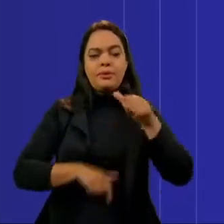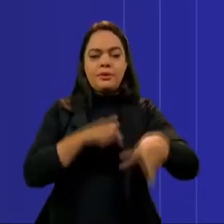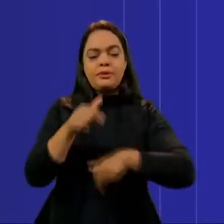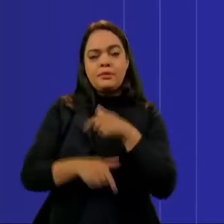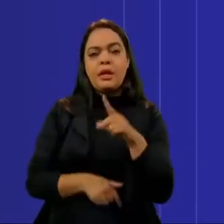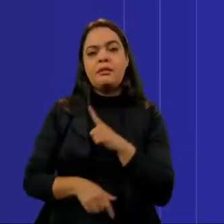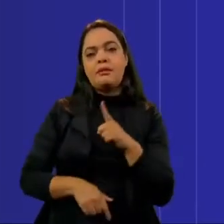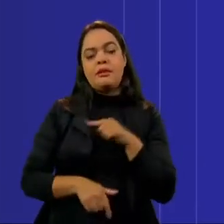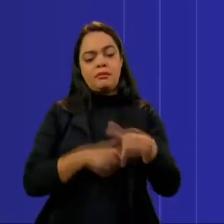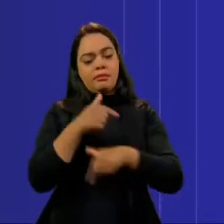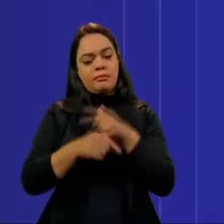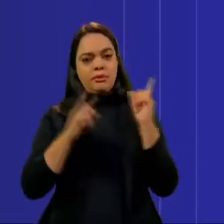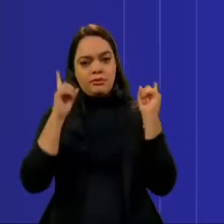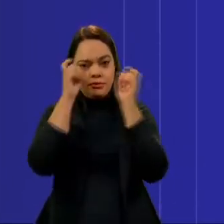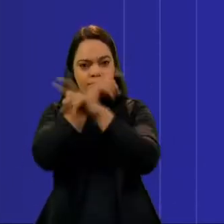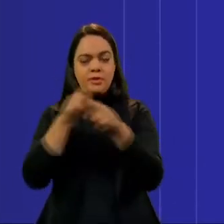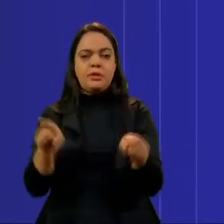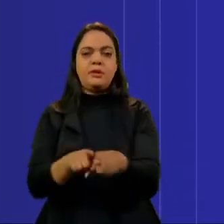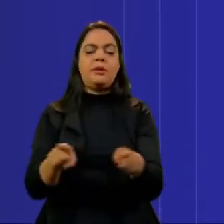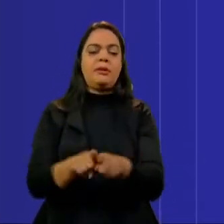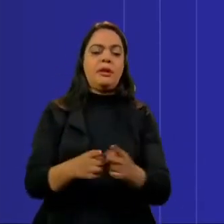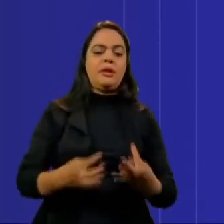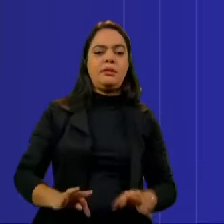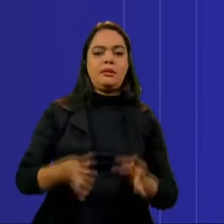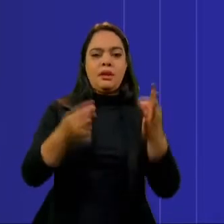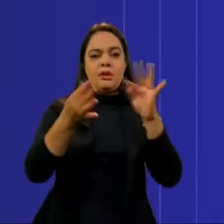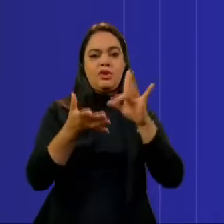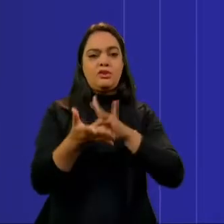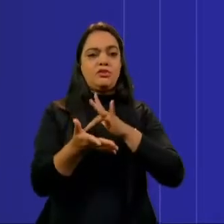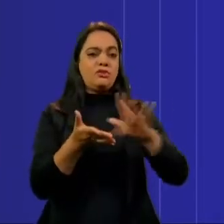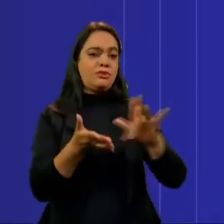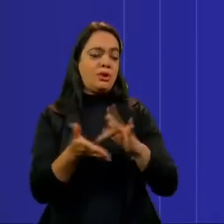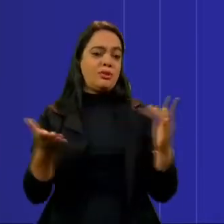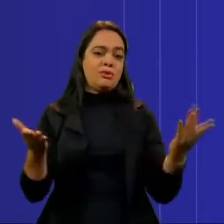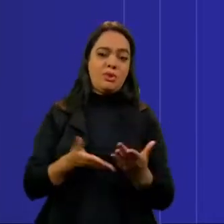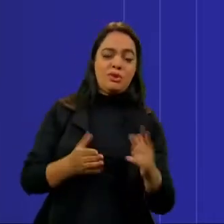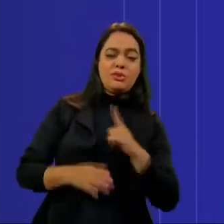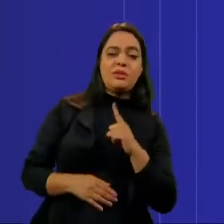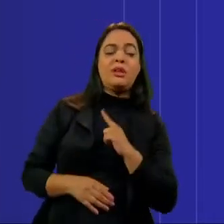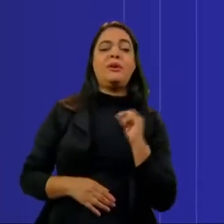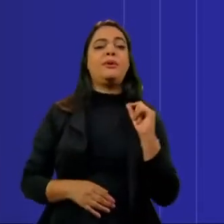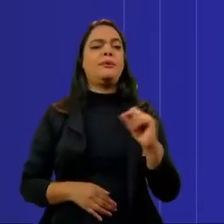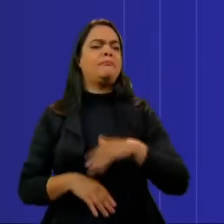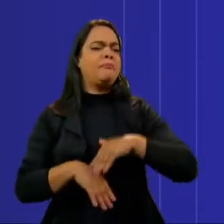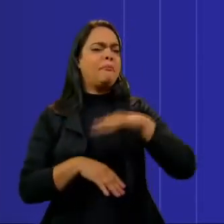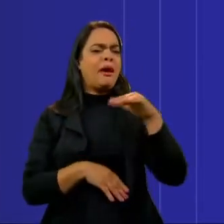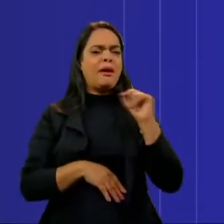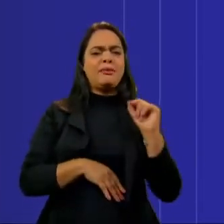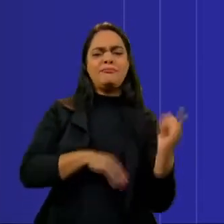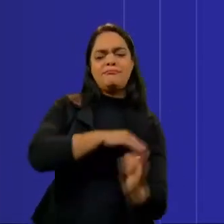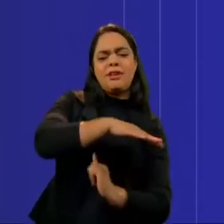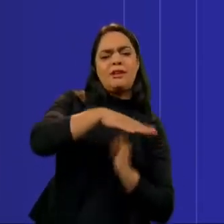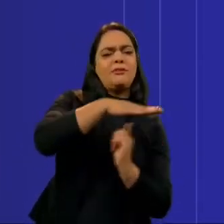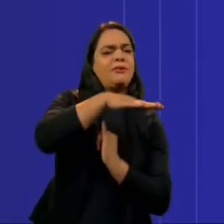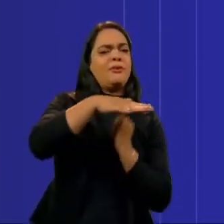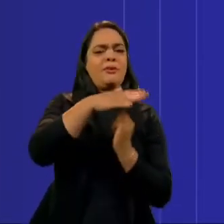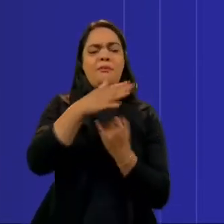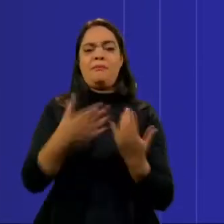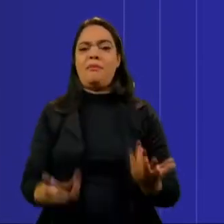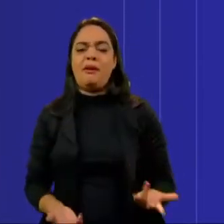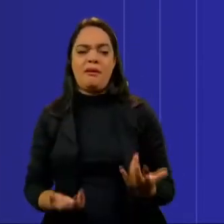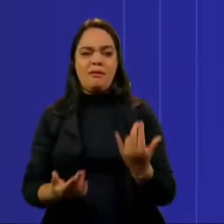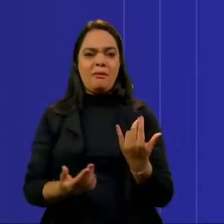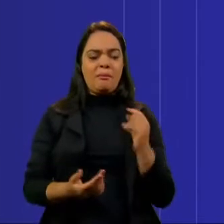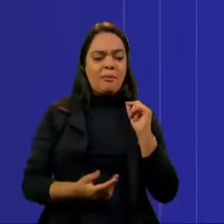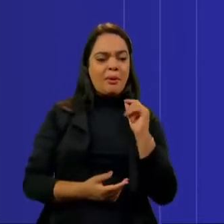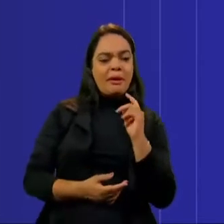precário, nós temos a difusão das tecnologias digitais, hoje que traz consigo ainda mais informalidade sobre a falsa aparência